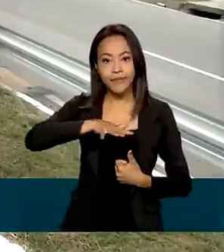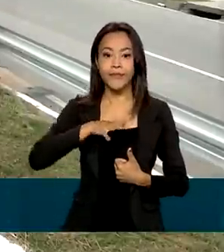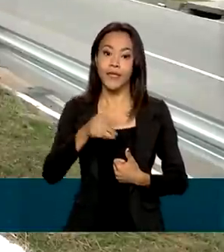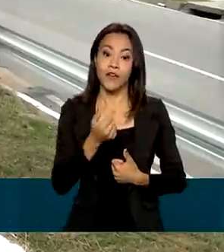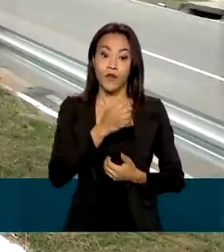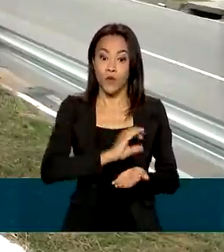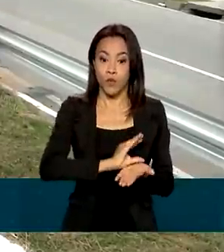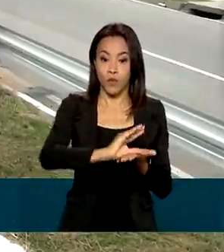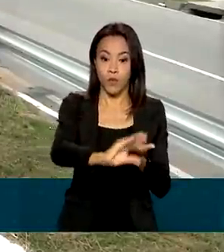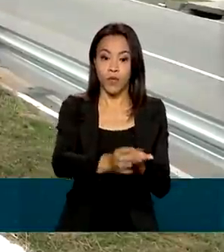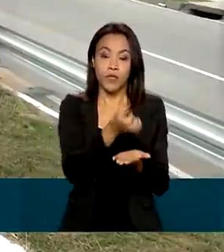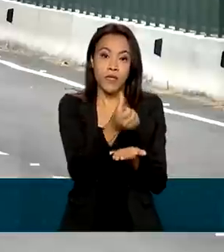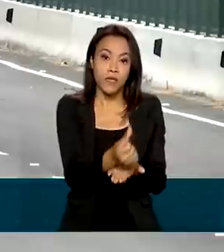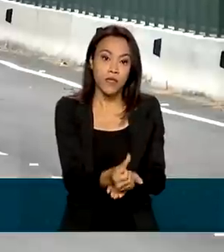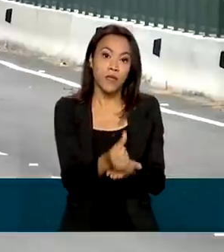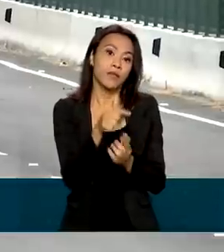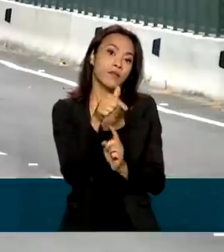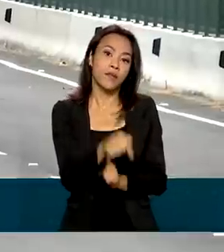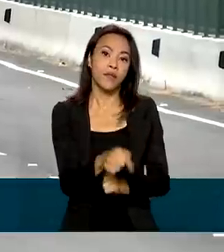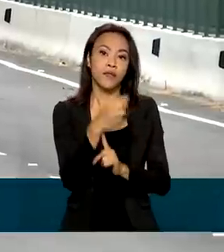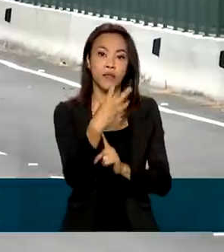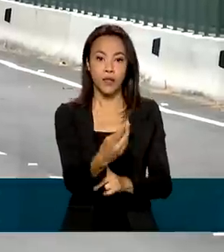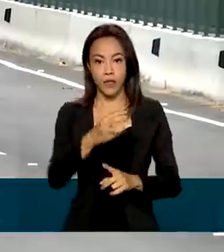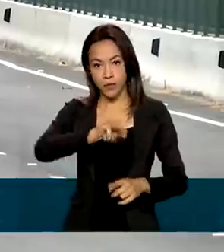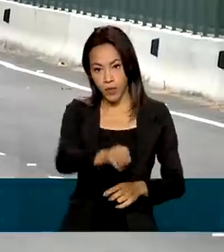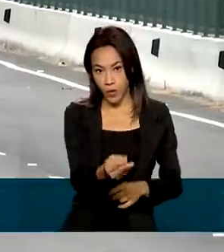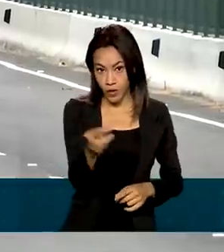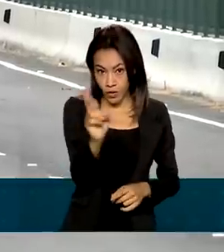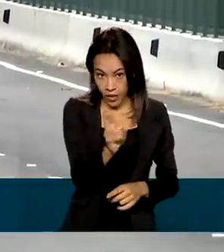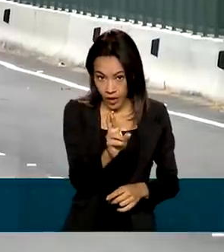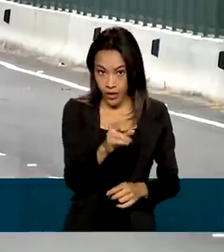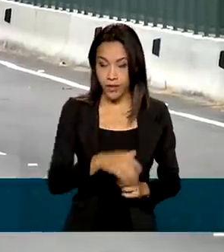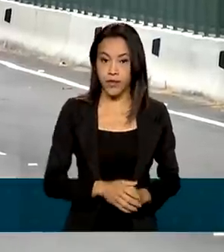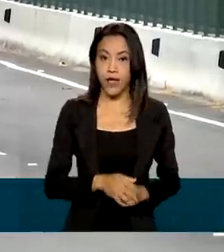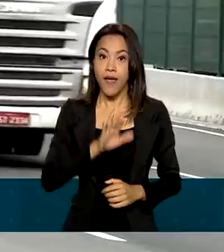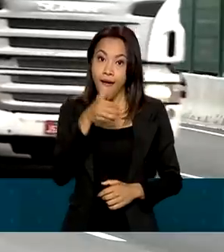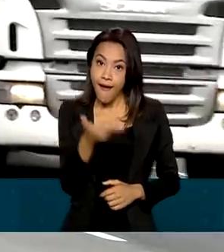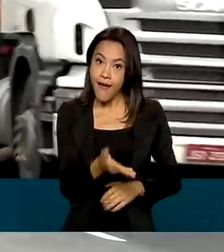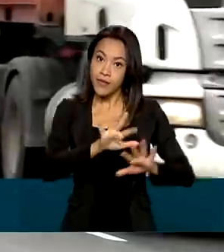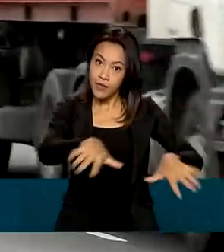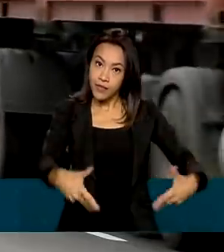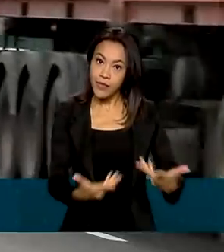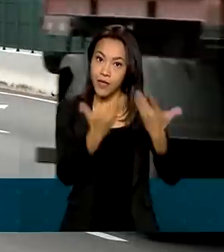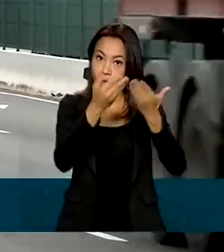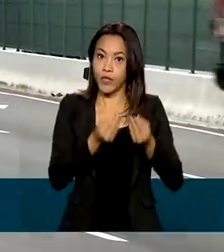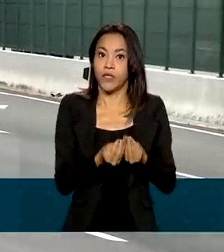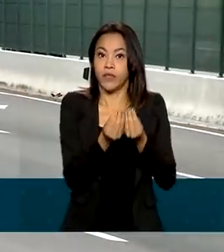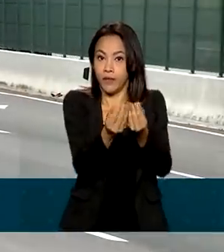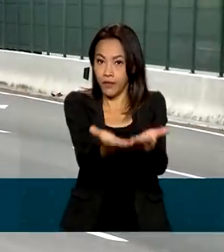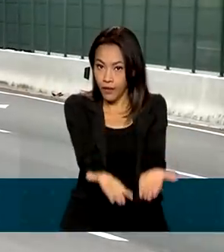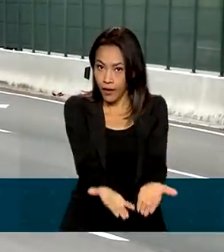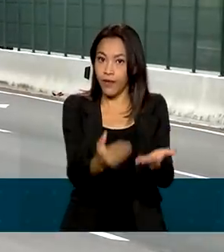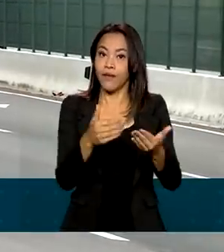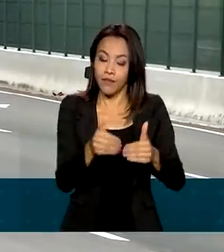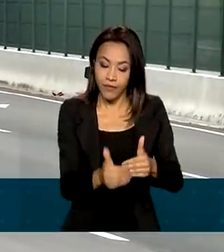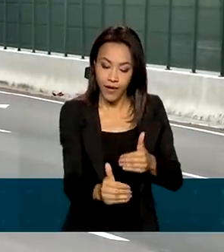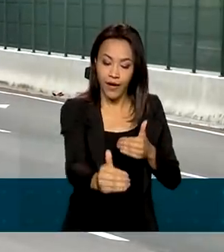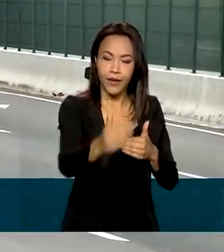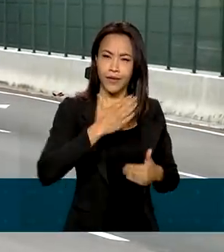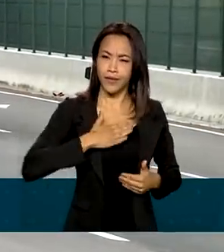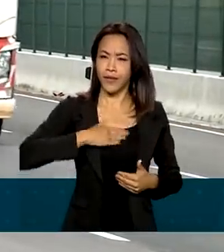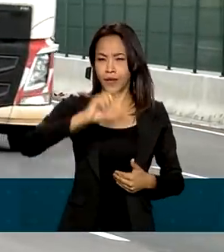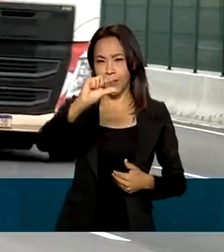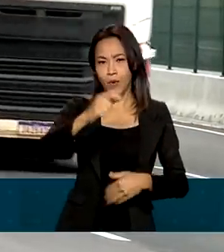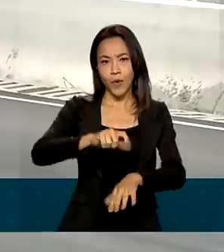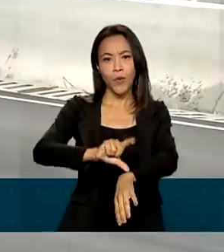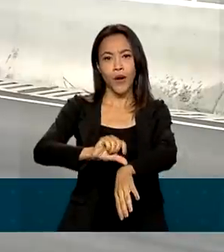673 milhões de reais. A cerimônia de entrega dessas obras será, daqui a